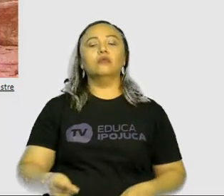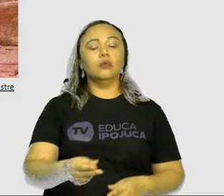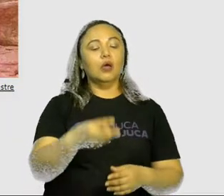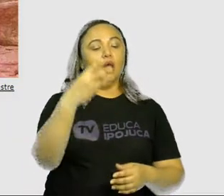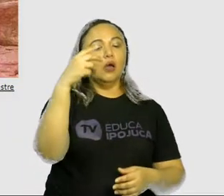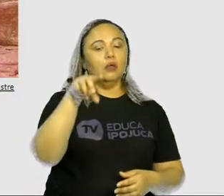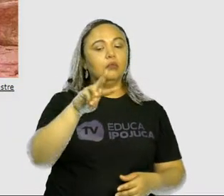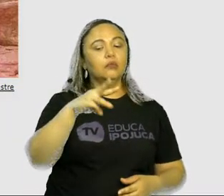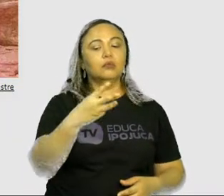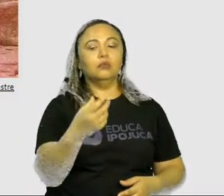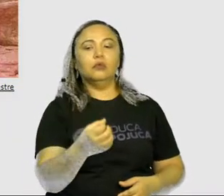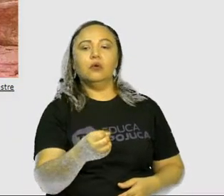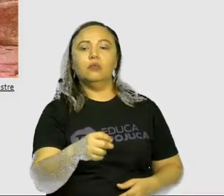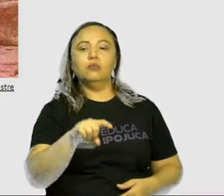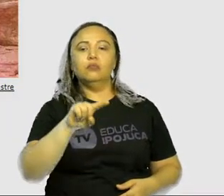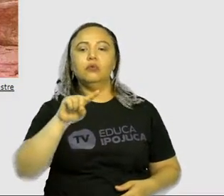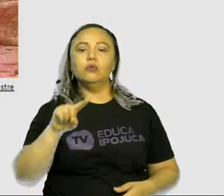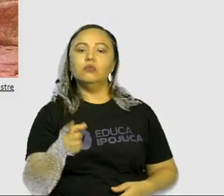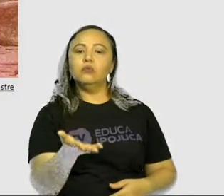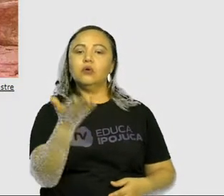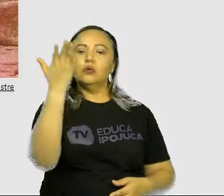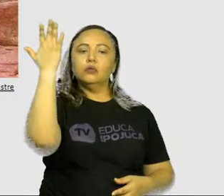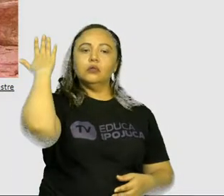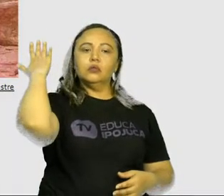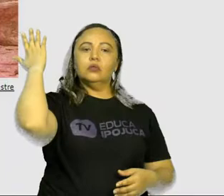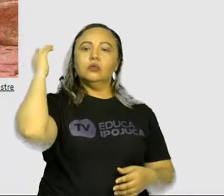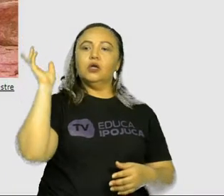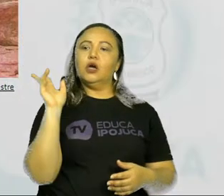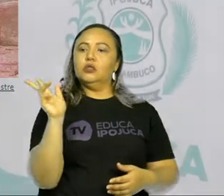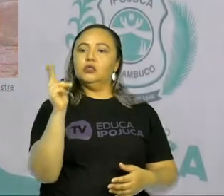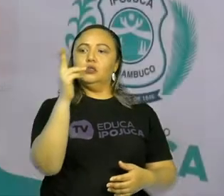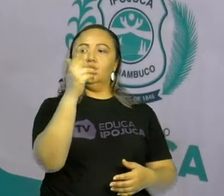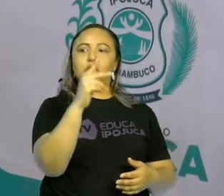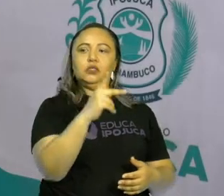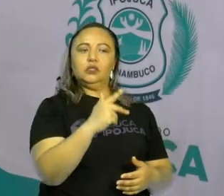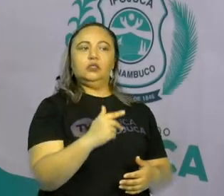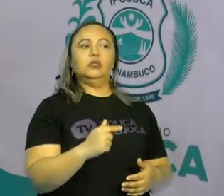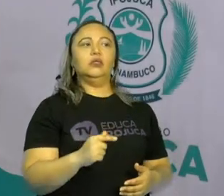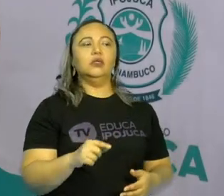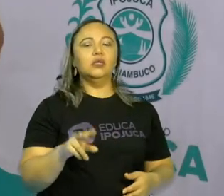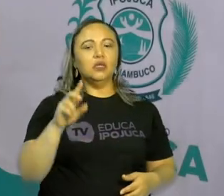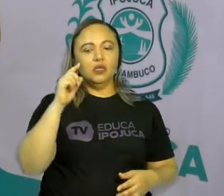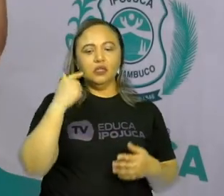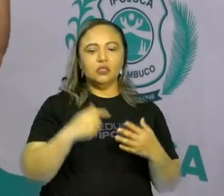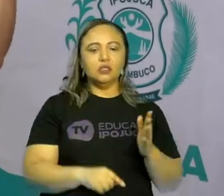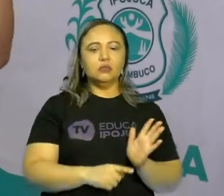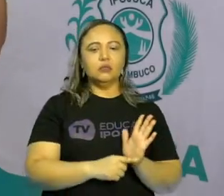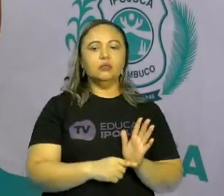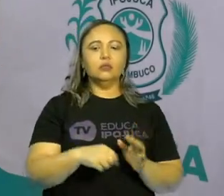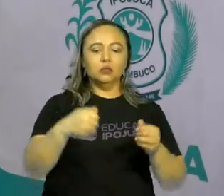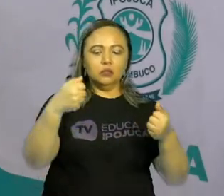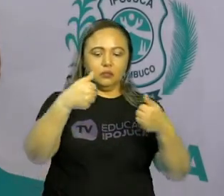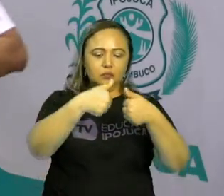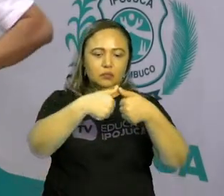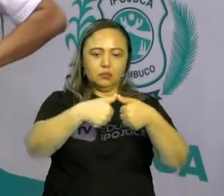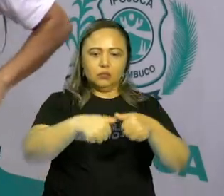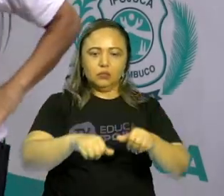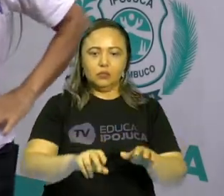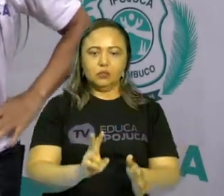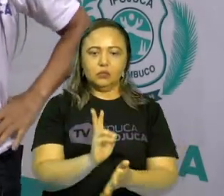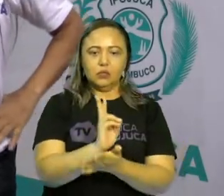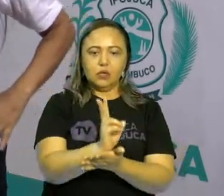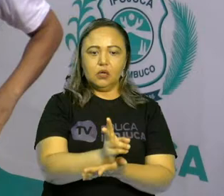mil anos. O que eles queriam com isso? Eles queriam deixar para que a gente conhecesse